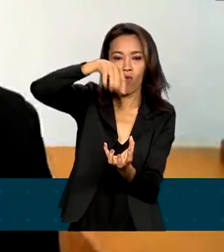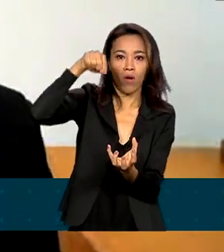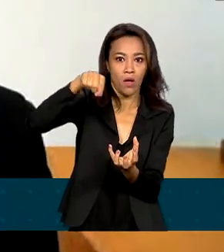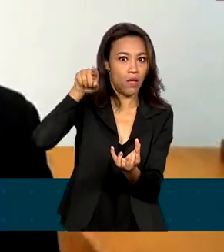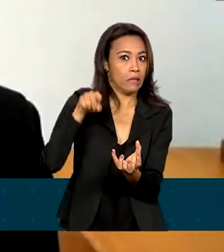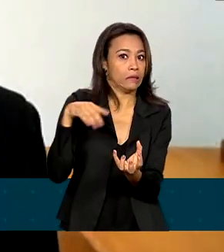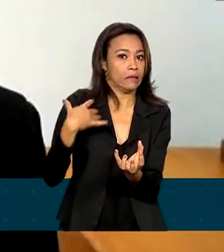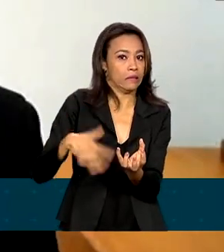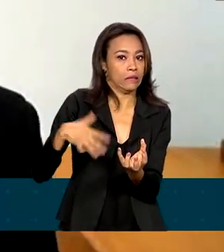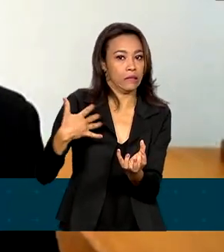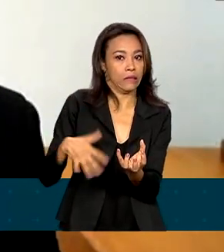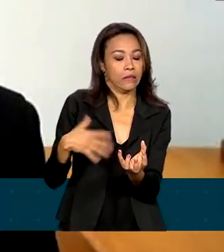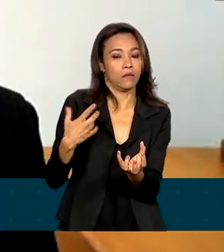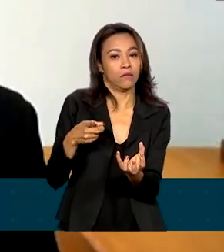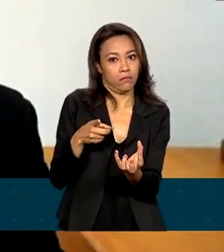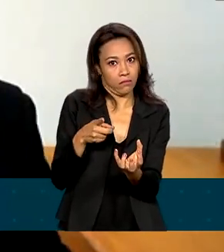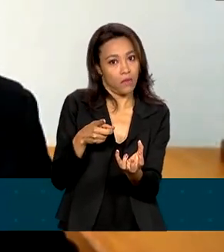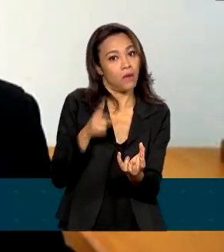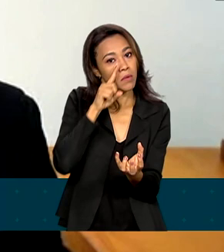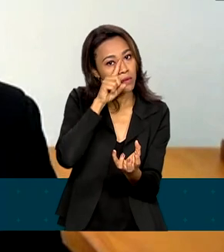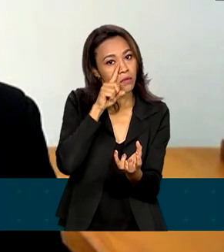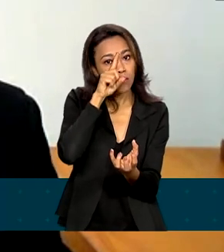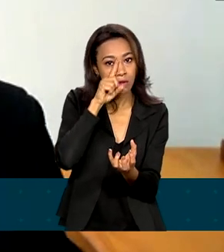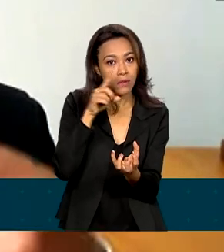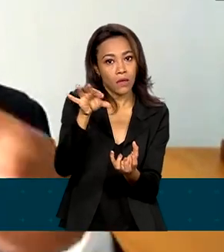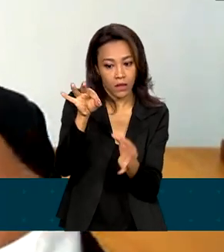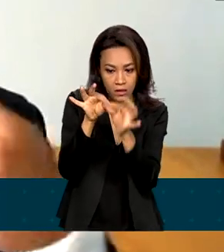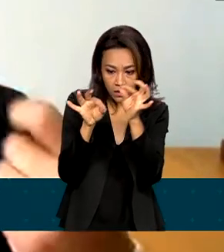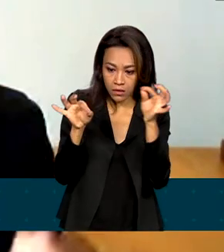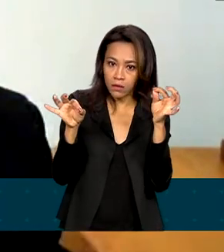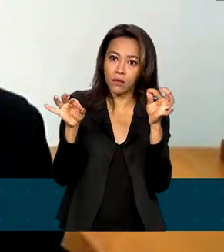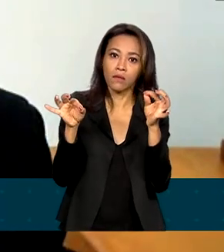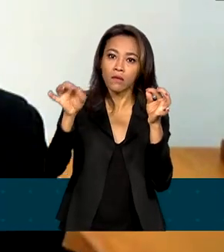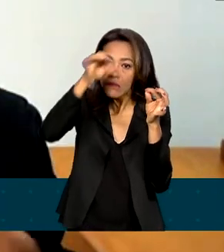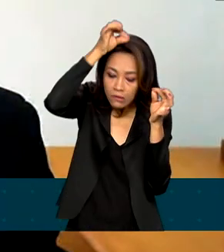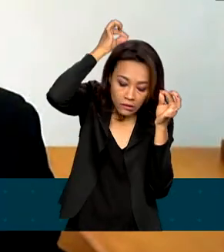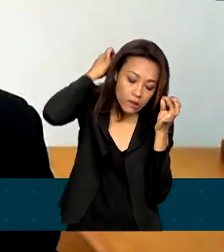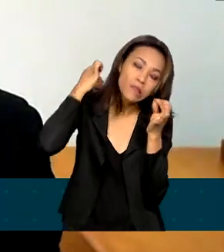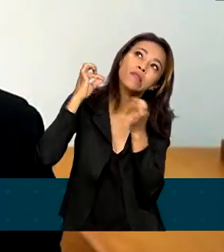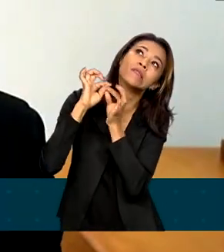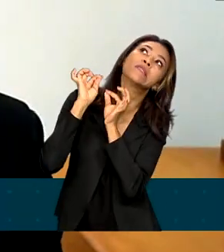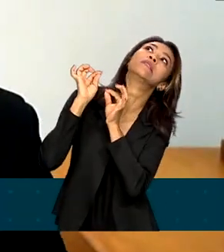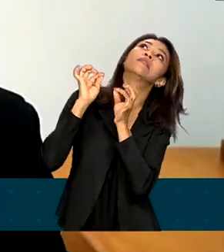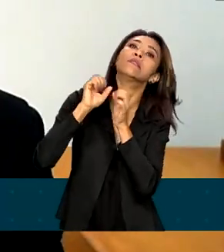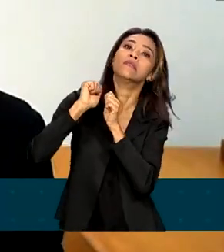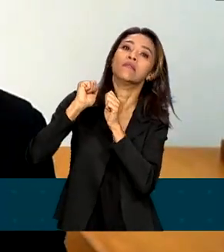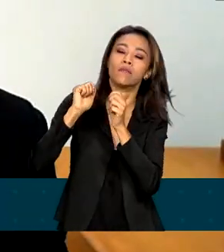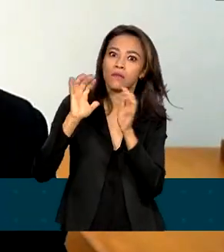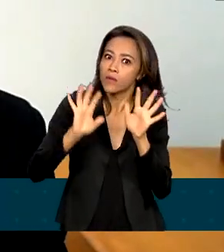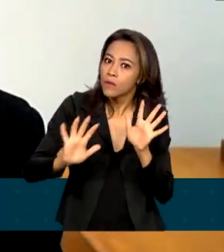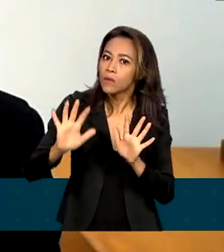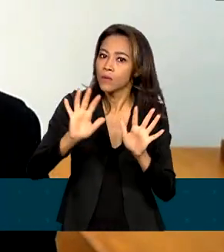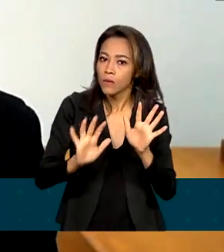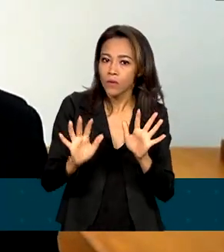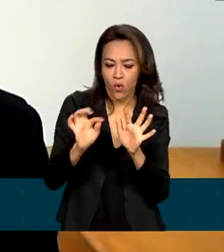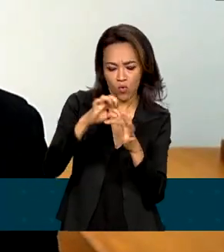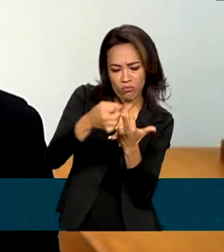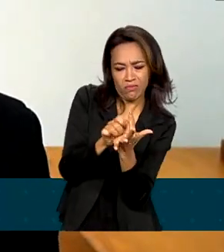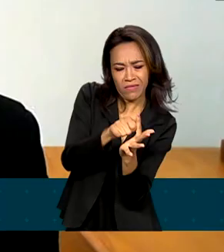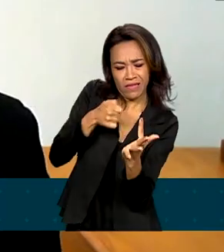Ela pode ser uma ferramenta de a criança se machucar no pescoço, se enforcar, uma coisa assim, machucar um dedo,